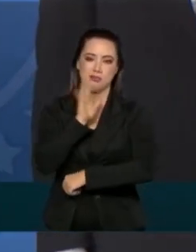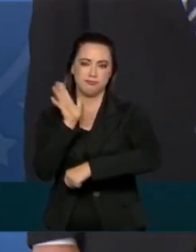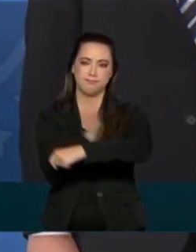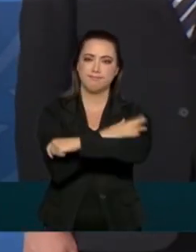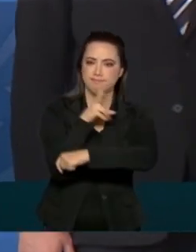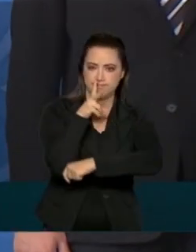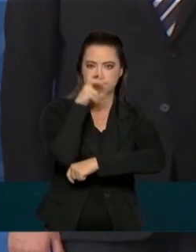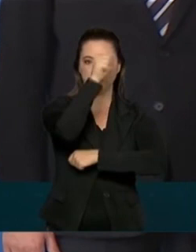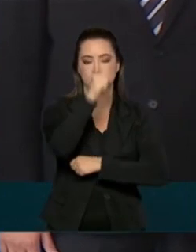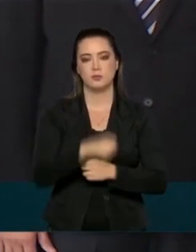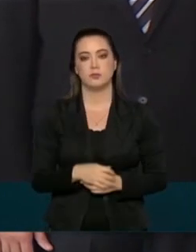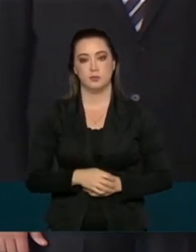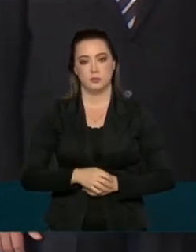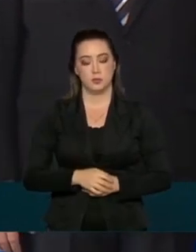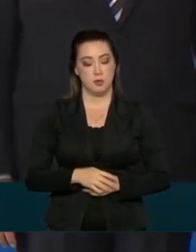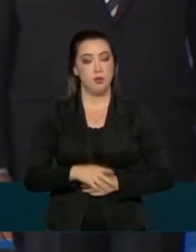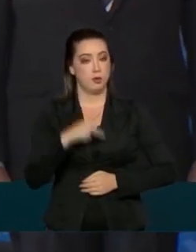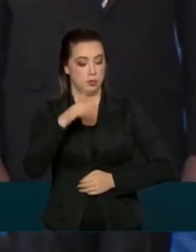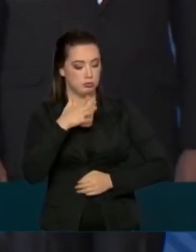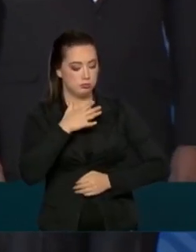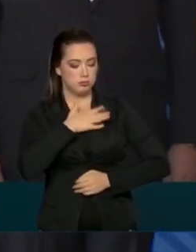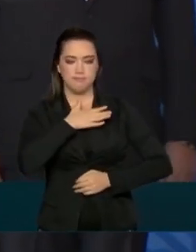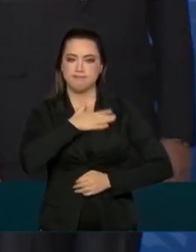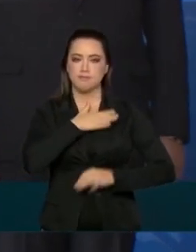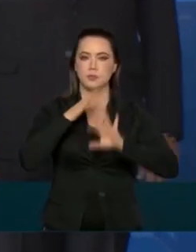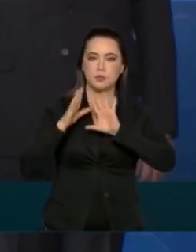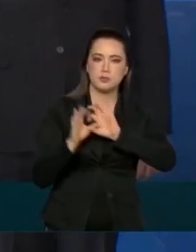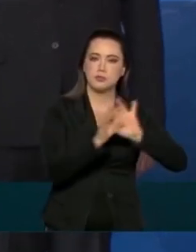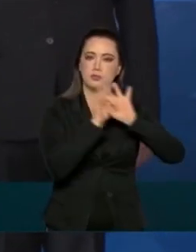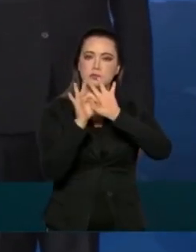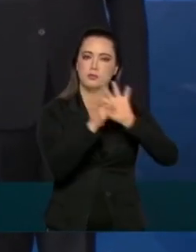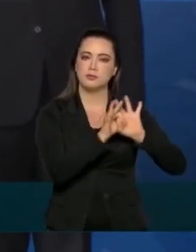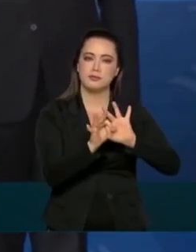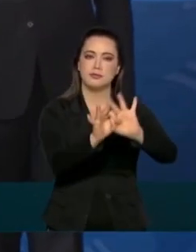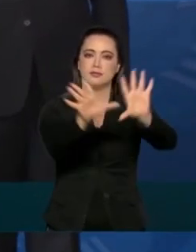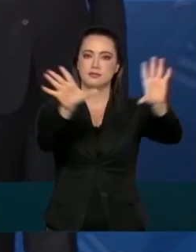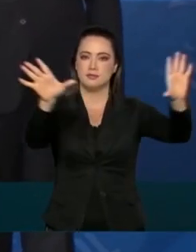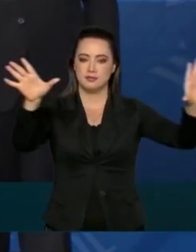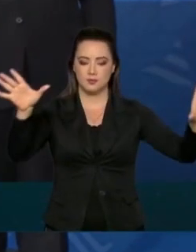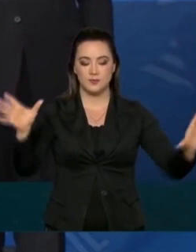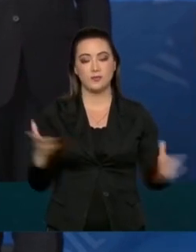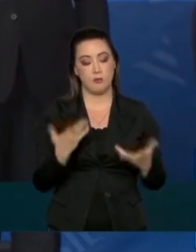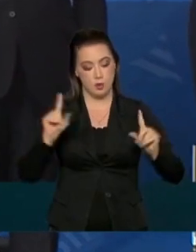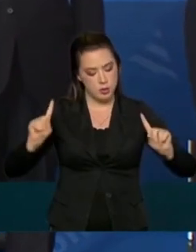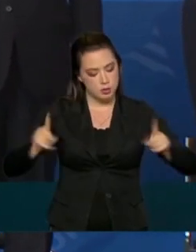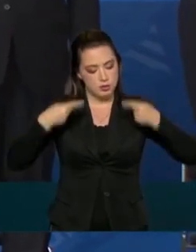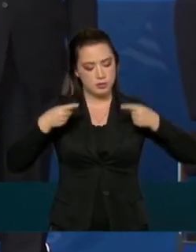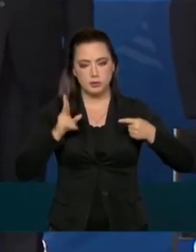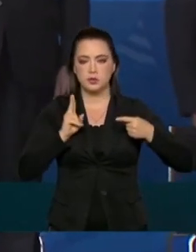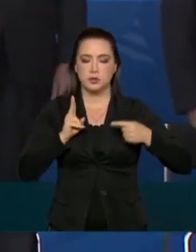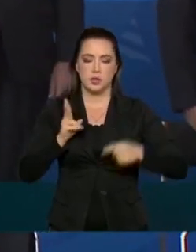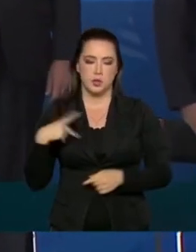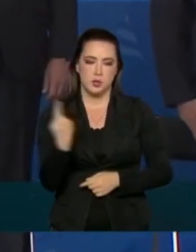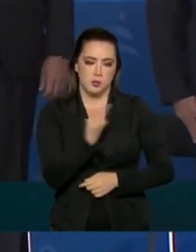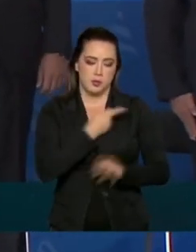Vacinas. No evento, Bolsonaro apareceu de máscara, o que chamou a atenção, já que o presidente costuma criticar o uso da máscara como